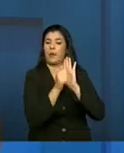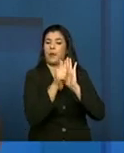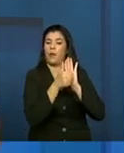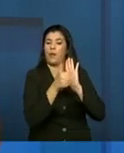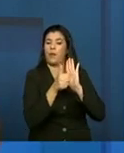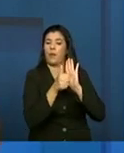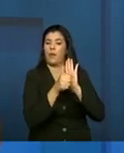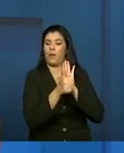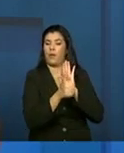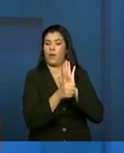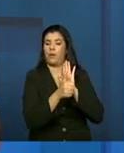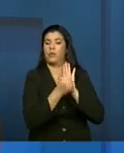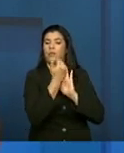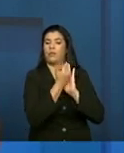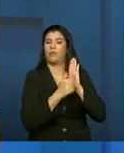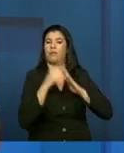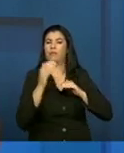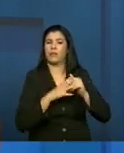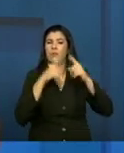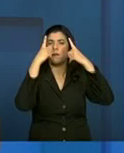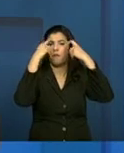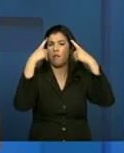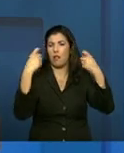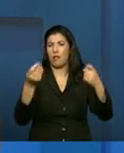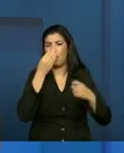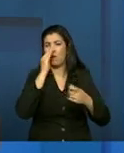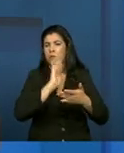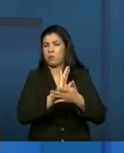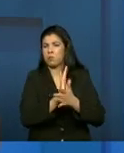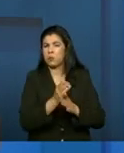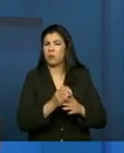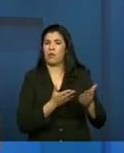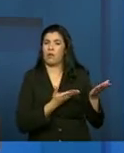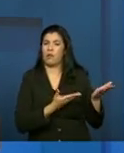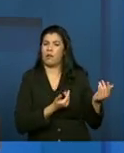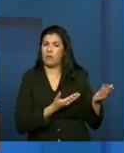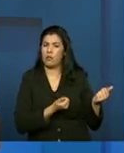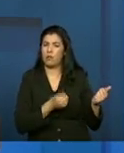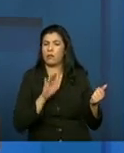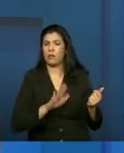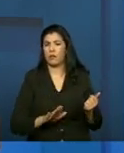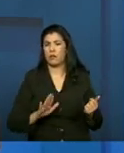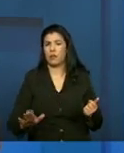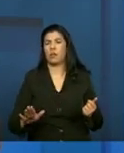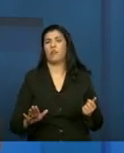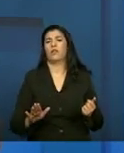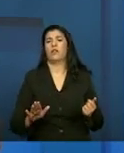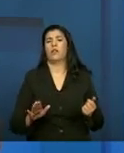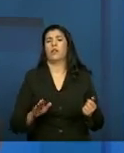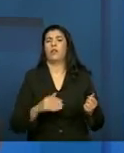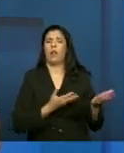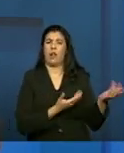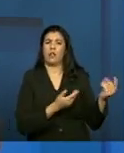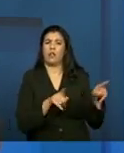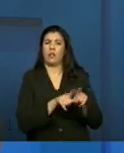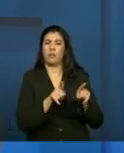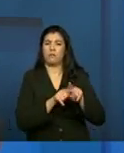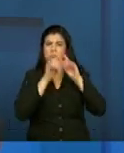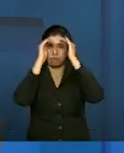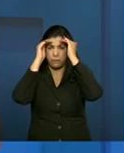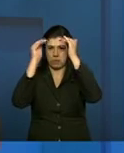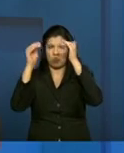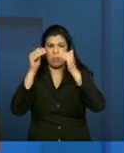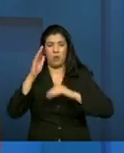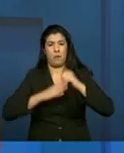das quais violência, negligência, adolescentes e crianças, adolescentes em cumprimento de medidas sócio